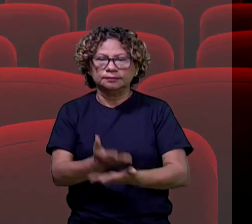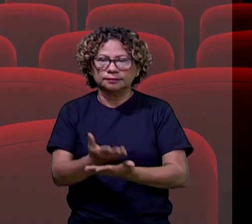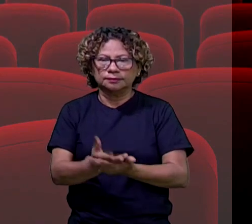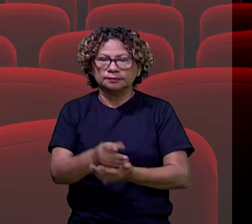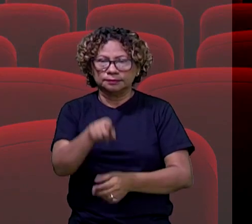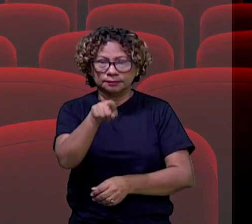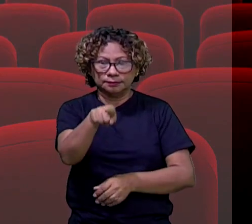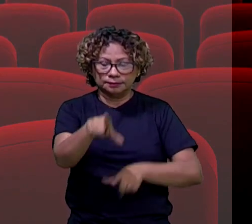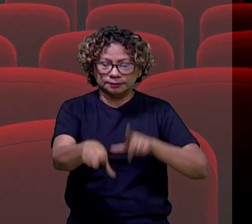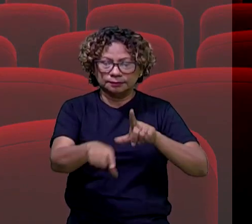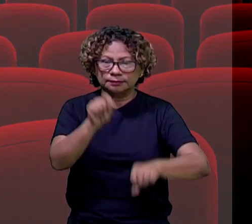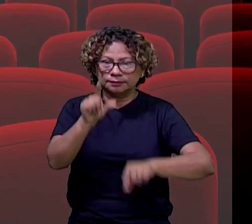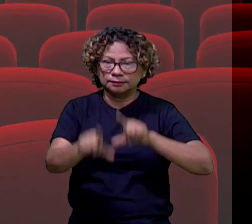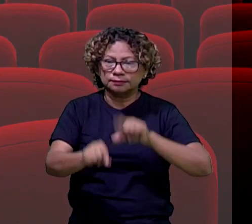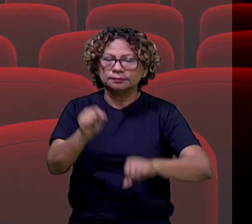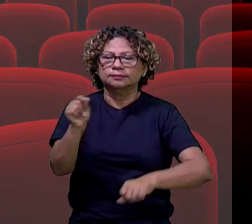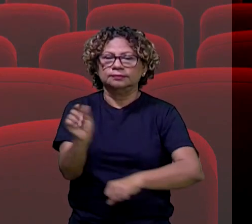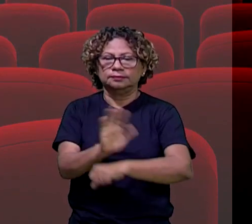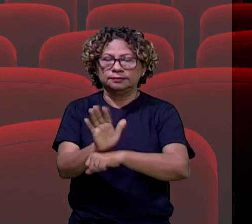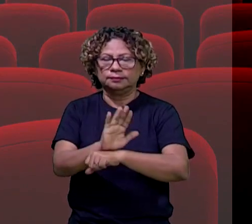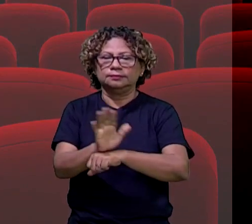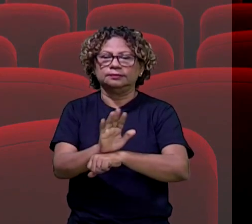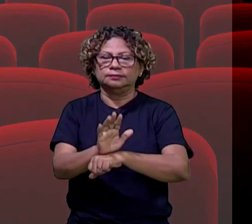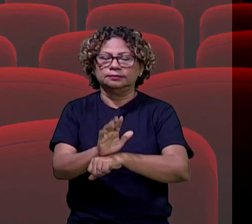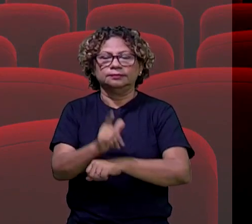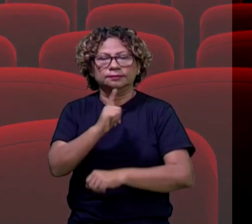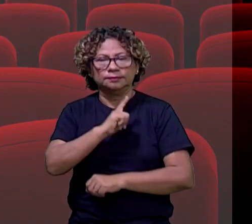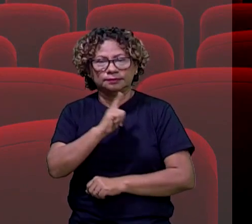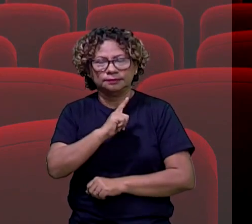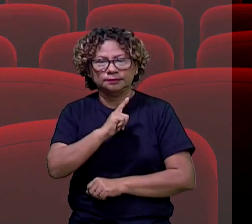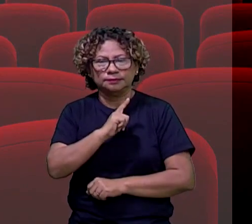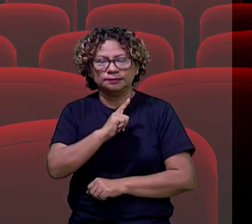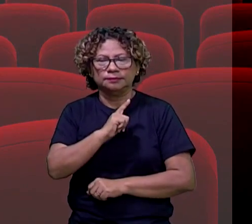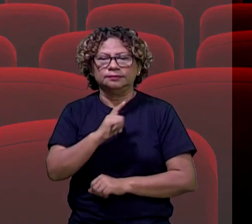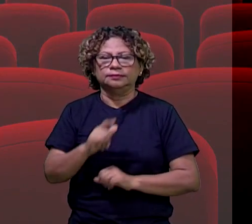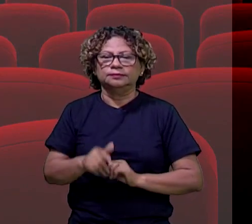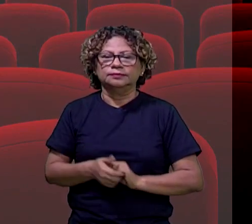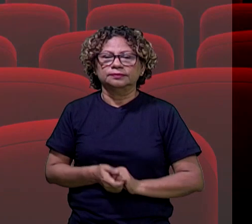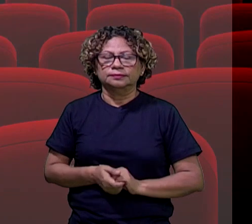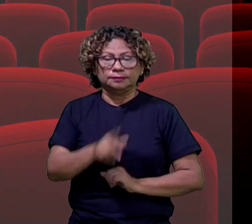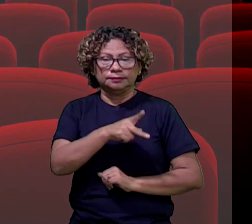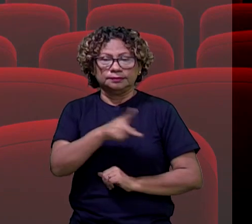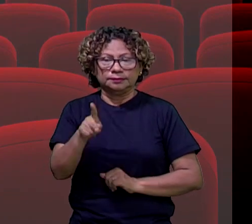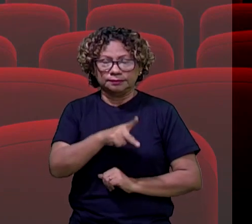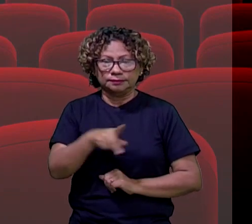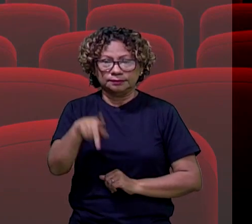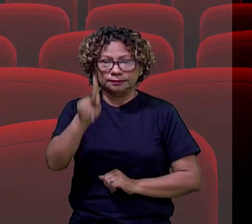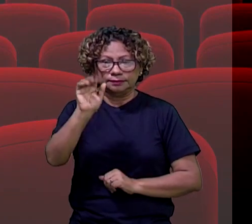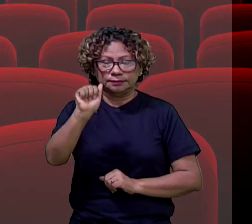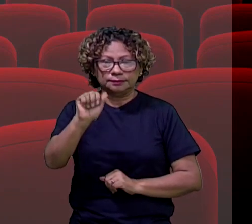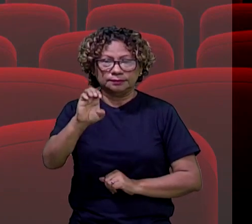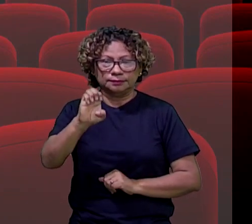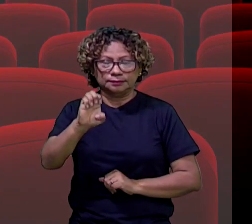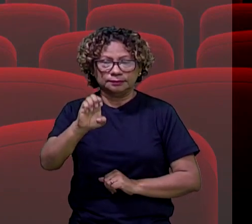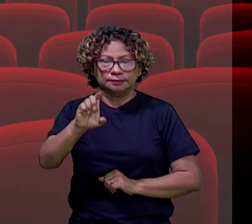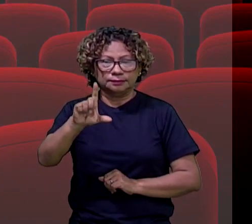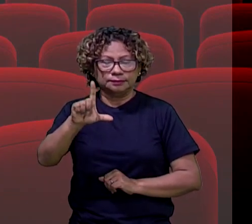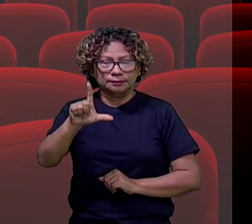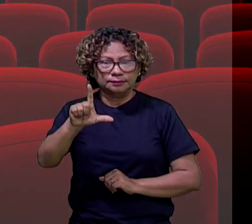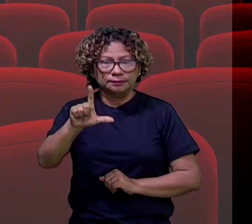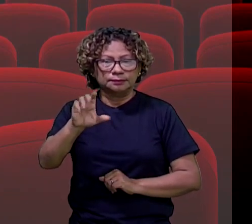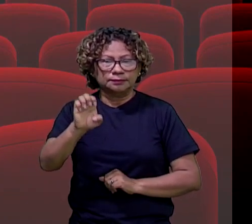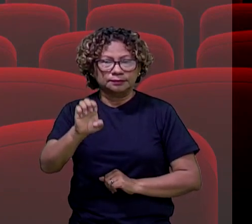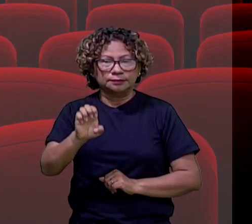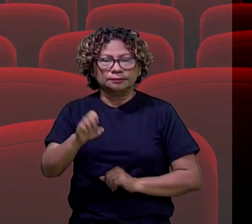você escolher a temática do nosso próximo encontro. Infelizmente, a professora Kaelen, que sempre está aqui comigo dividindo esse